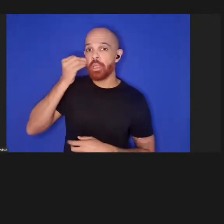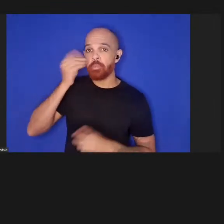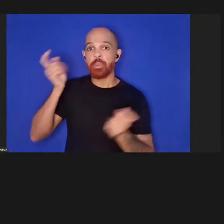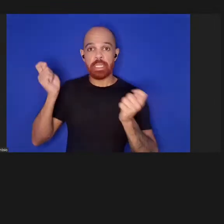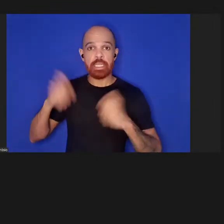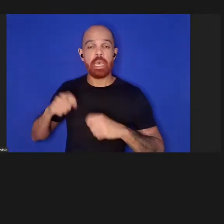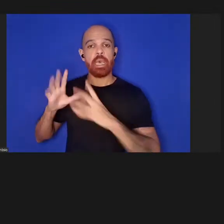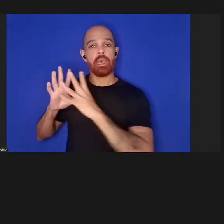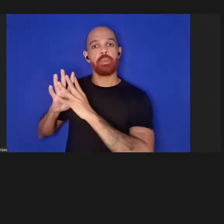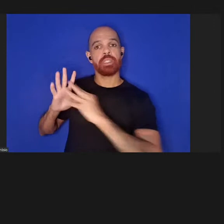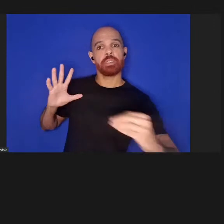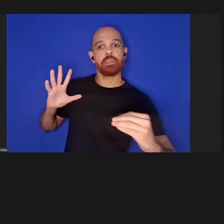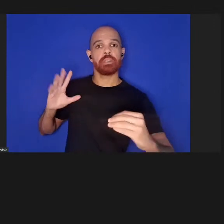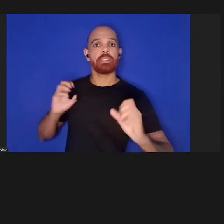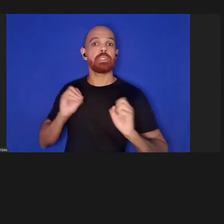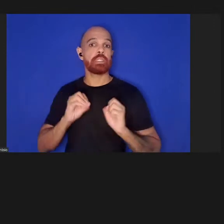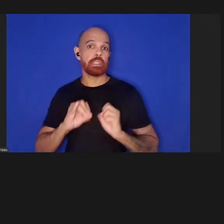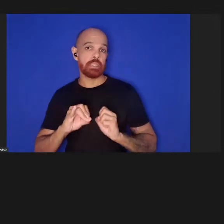caso necessário.